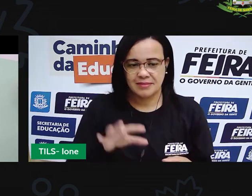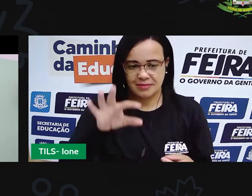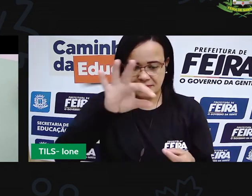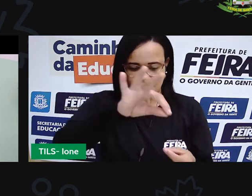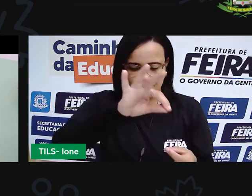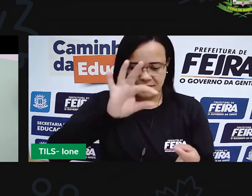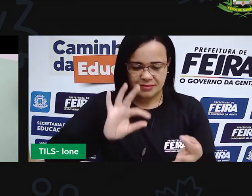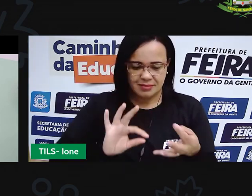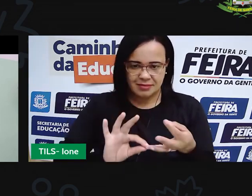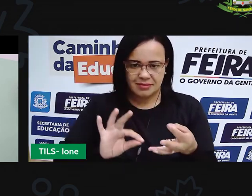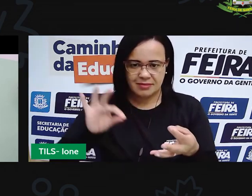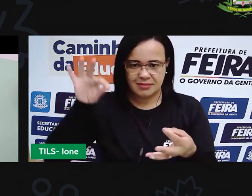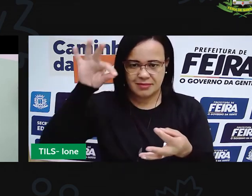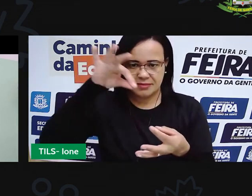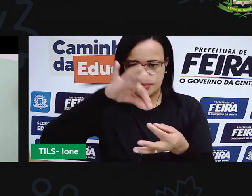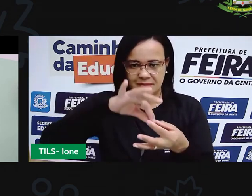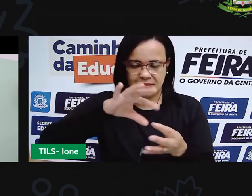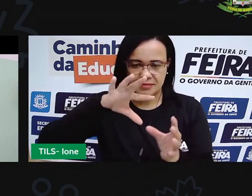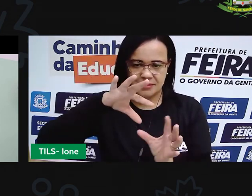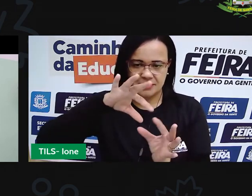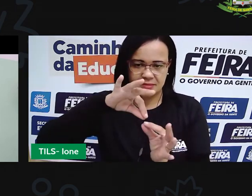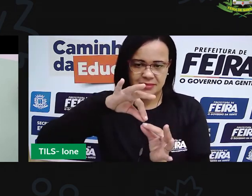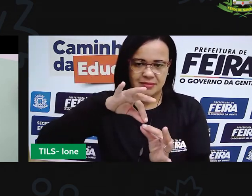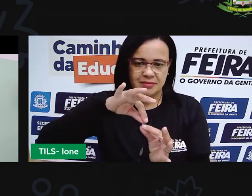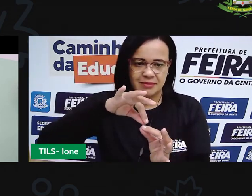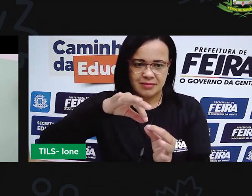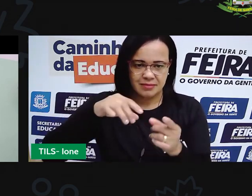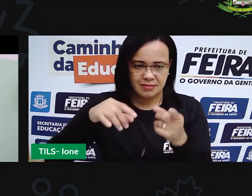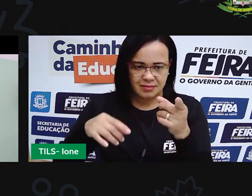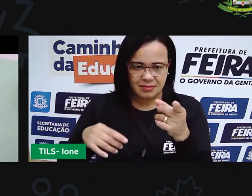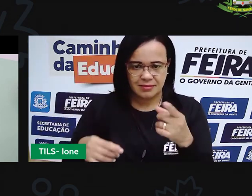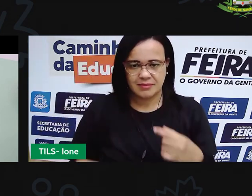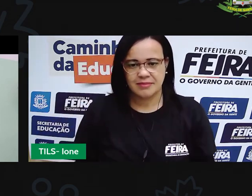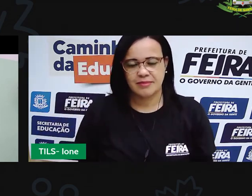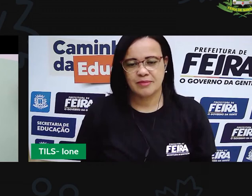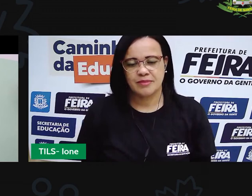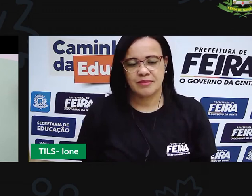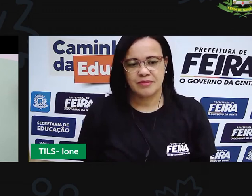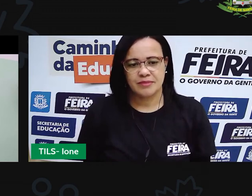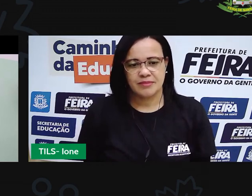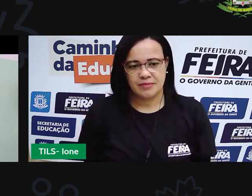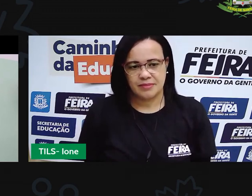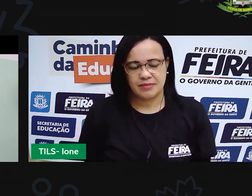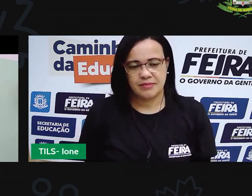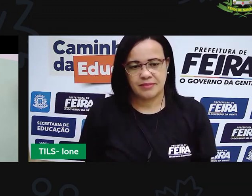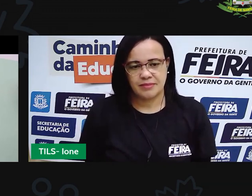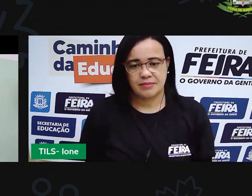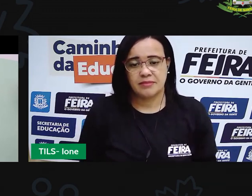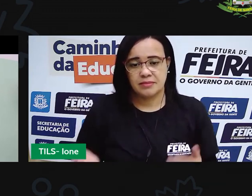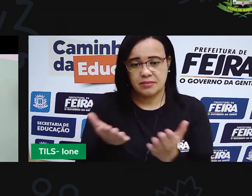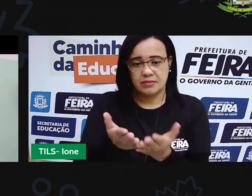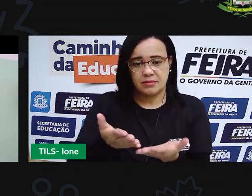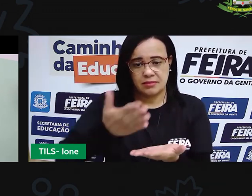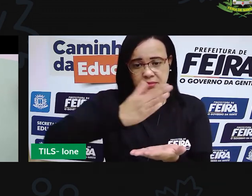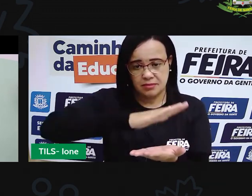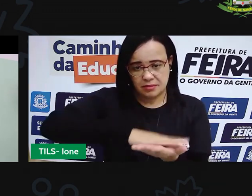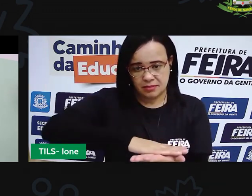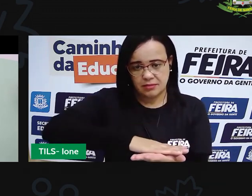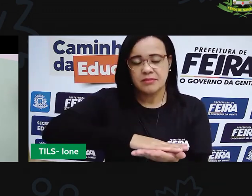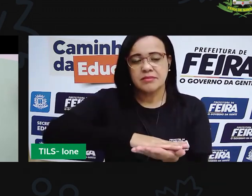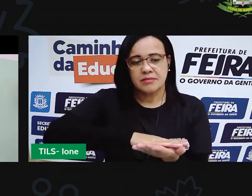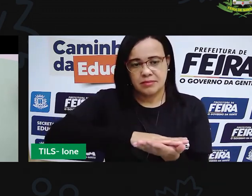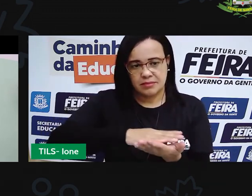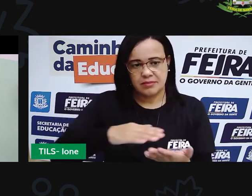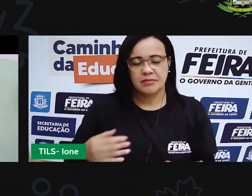superior assim ó para que essa folha fique dobrada ao meio e você vá